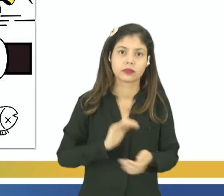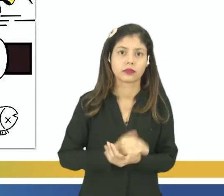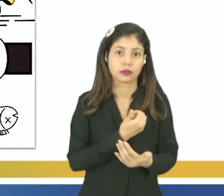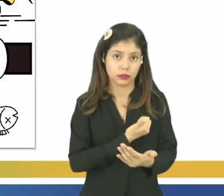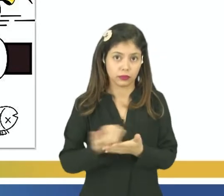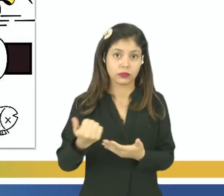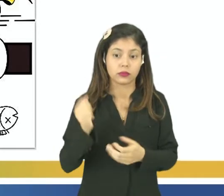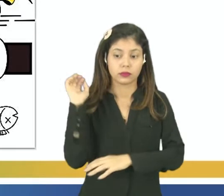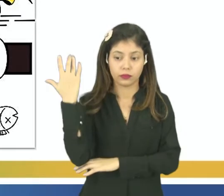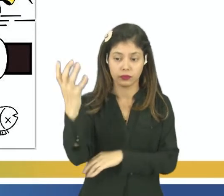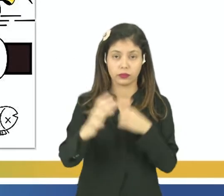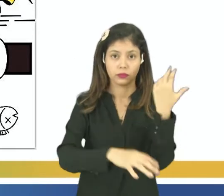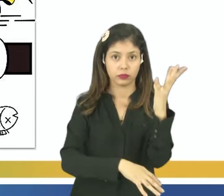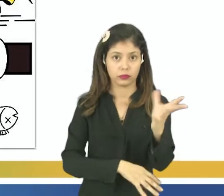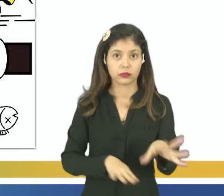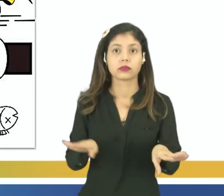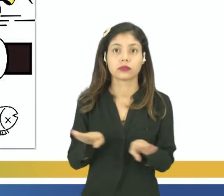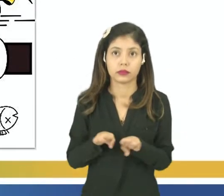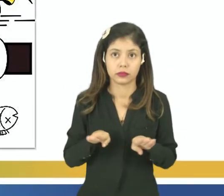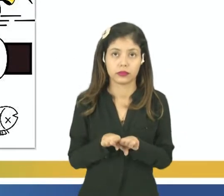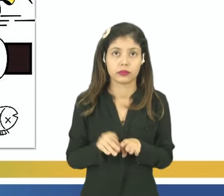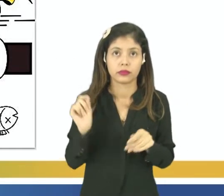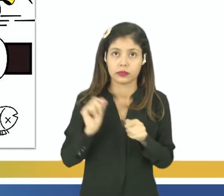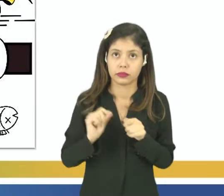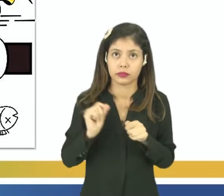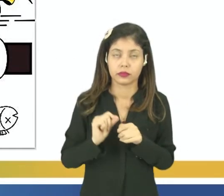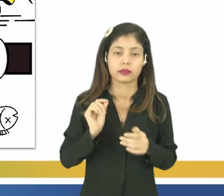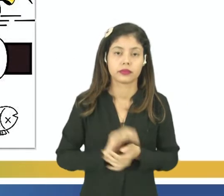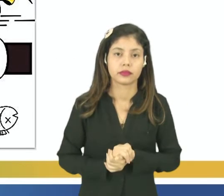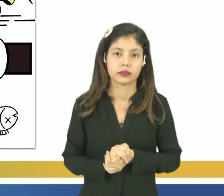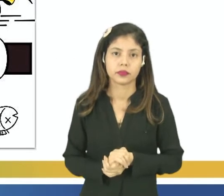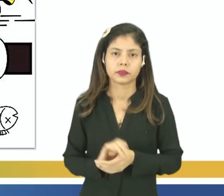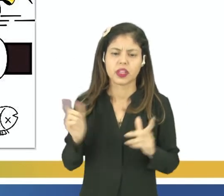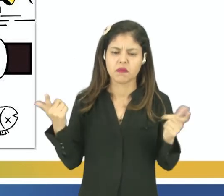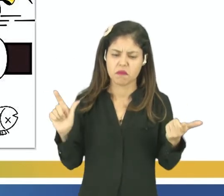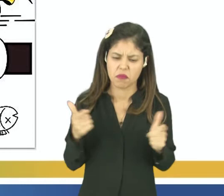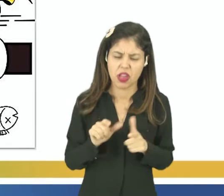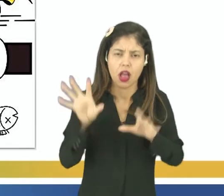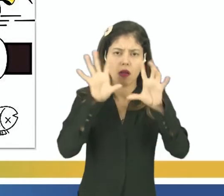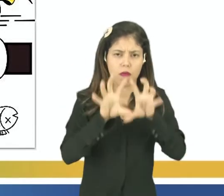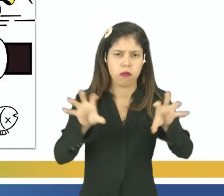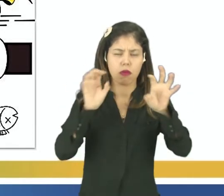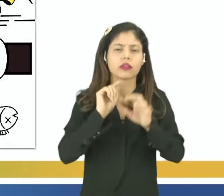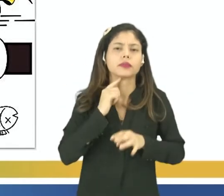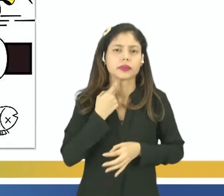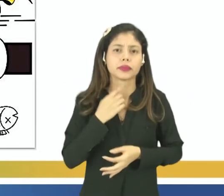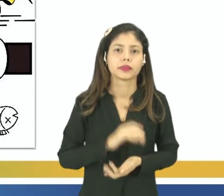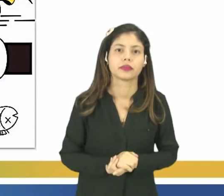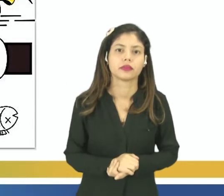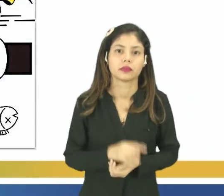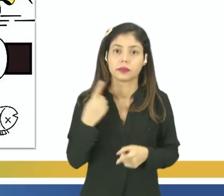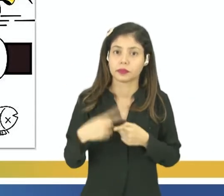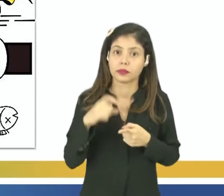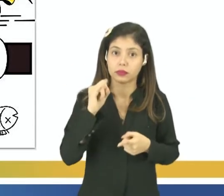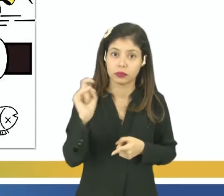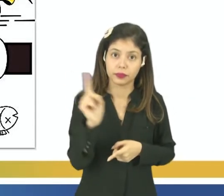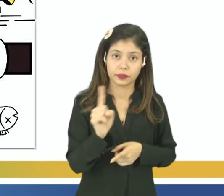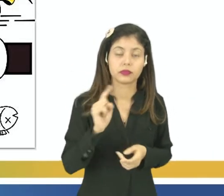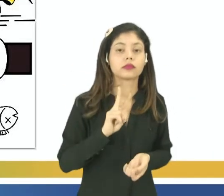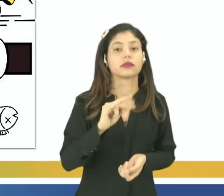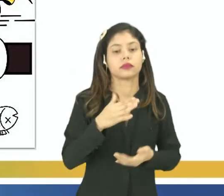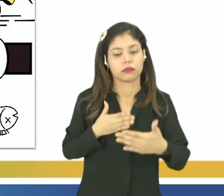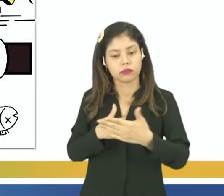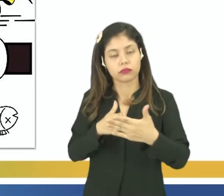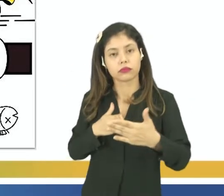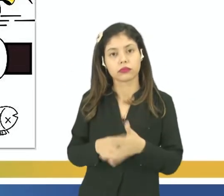reflorestamento e fizessem a emissão de menos gases poluentes, porque senão, se não fizer esse